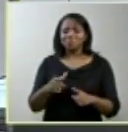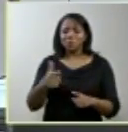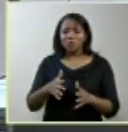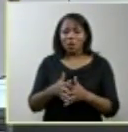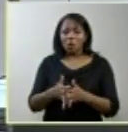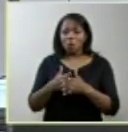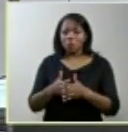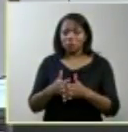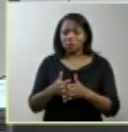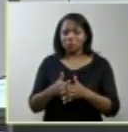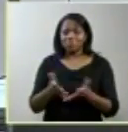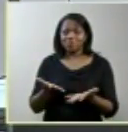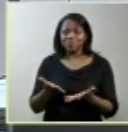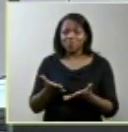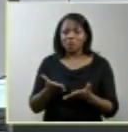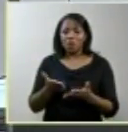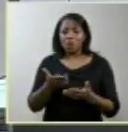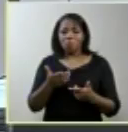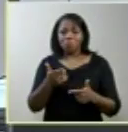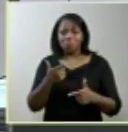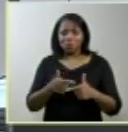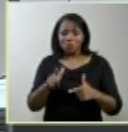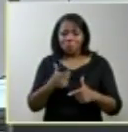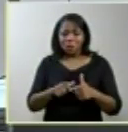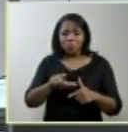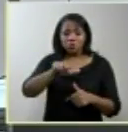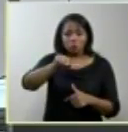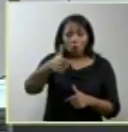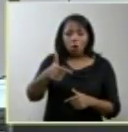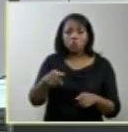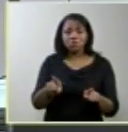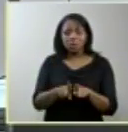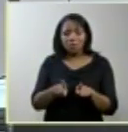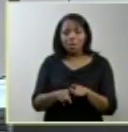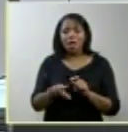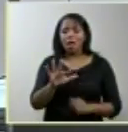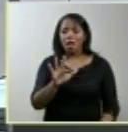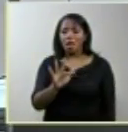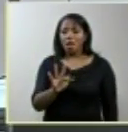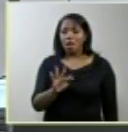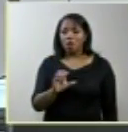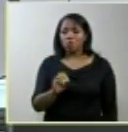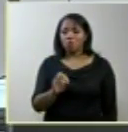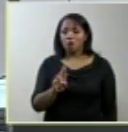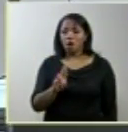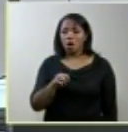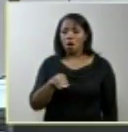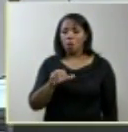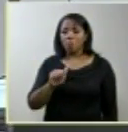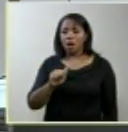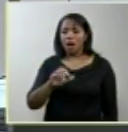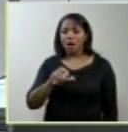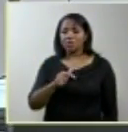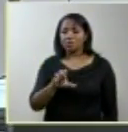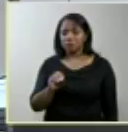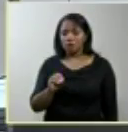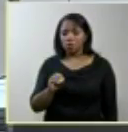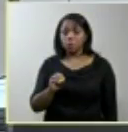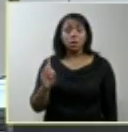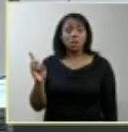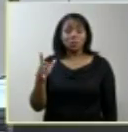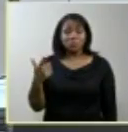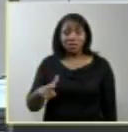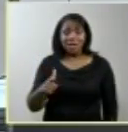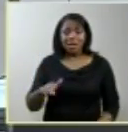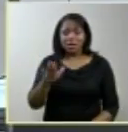entre anencefalia e outras má formações anencefalia não é deficiência não há crianças com